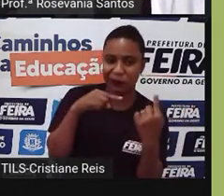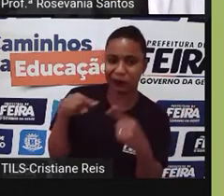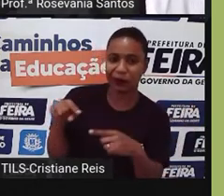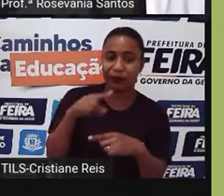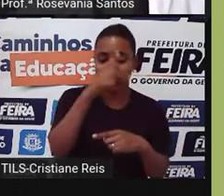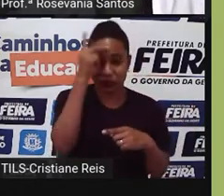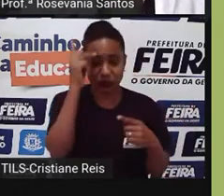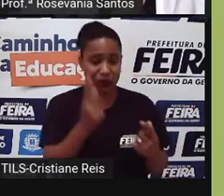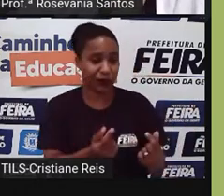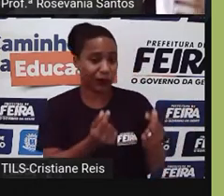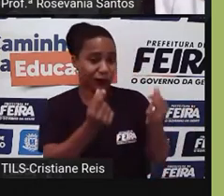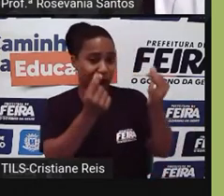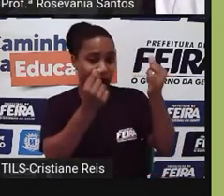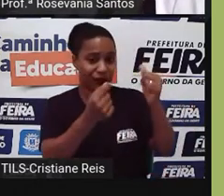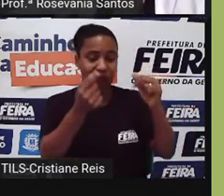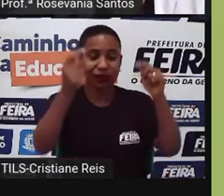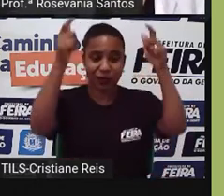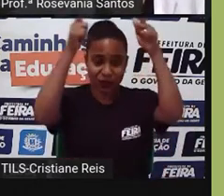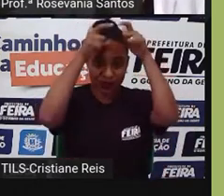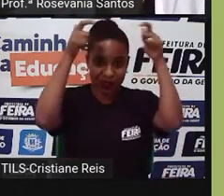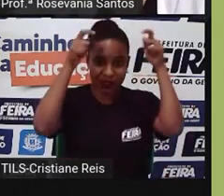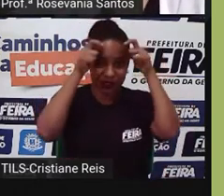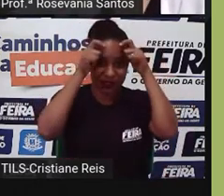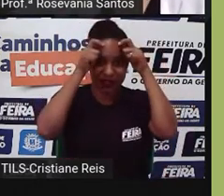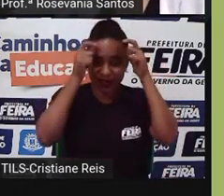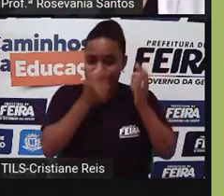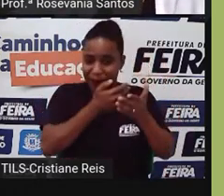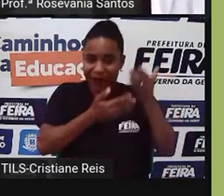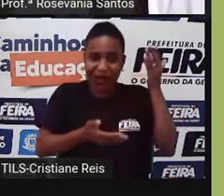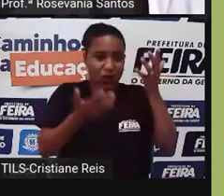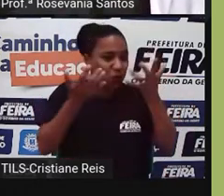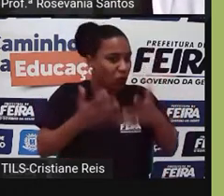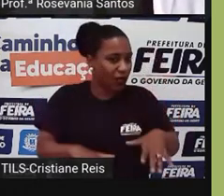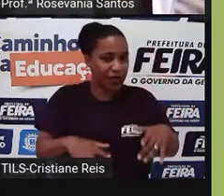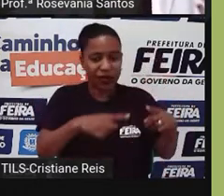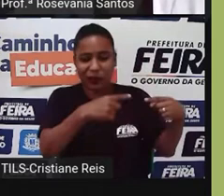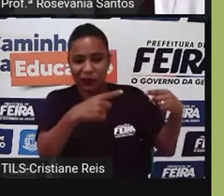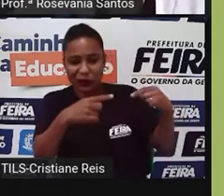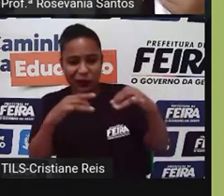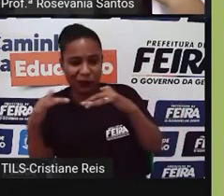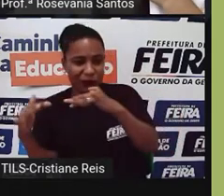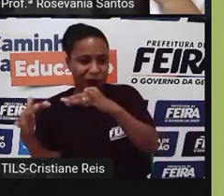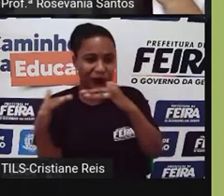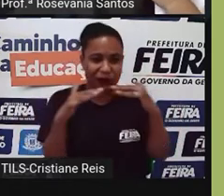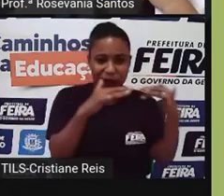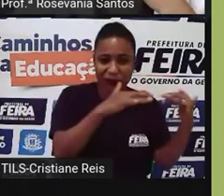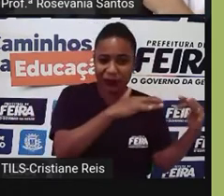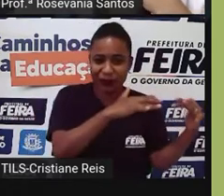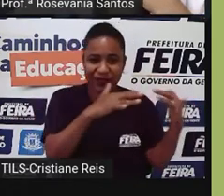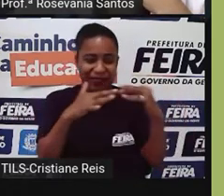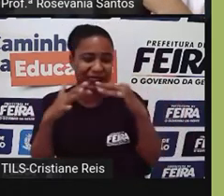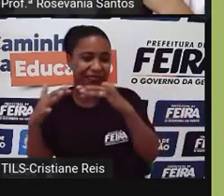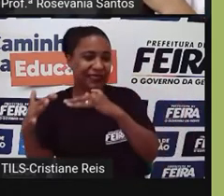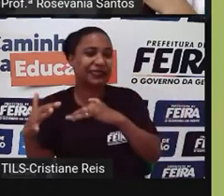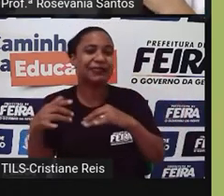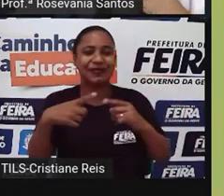aceita perder essa dominação, assim, muito fácil. E aí o que que aconteceu? Foi um conflito muito sangrento.